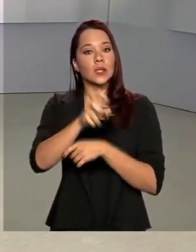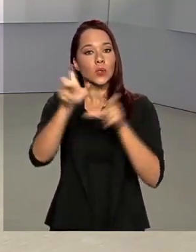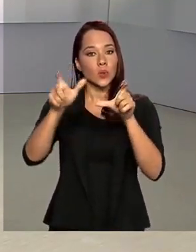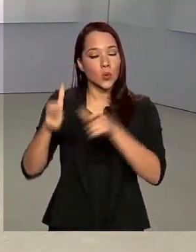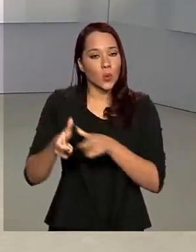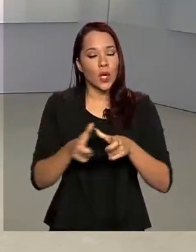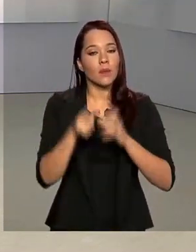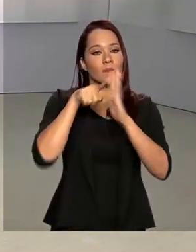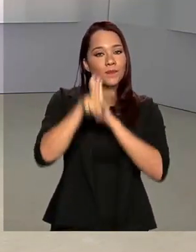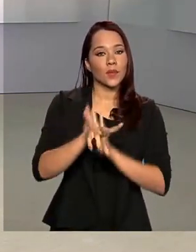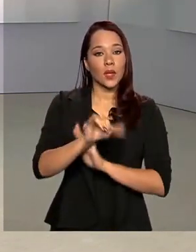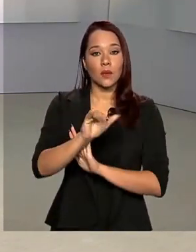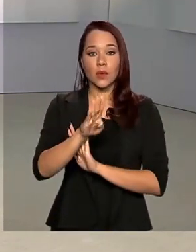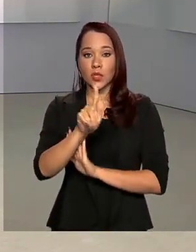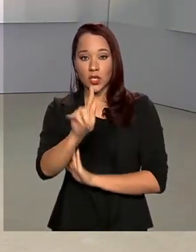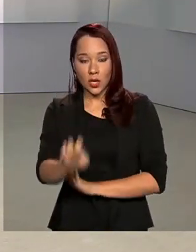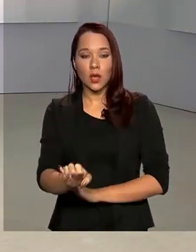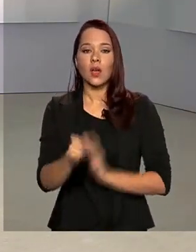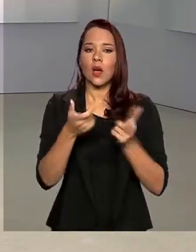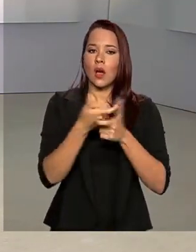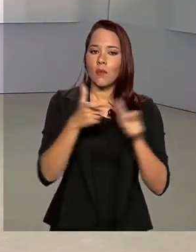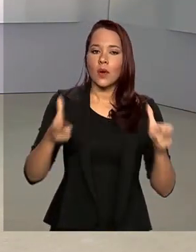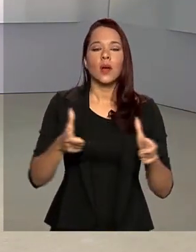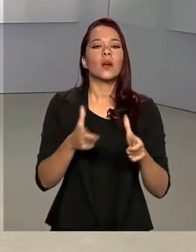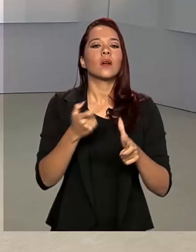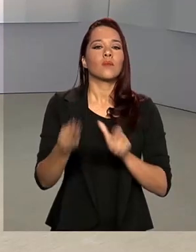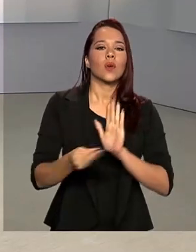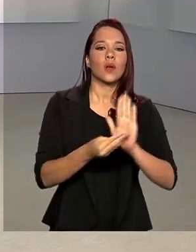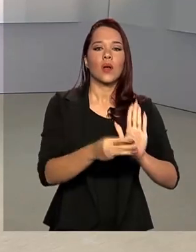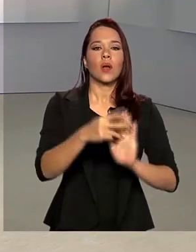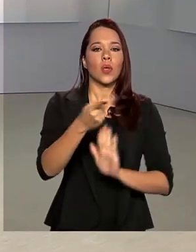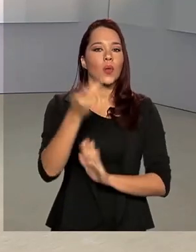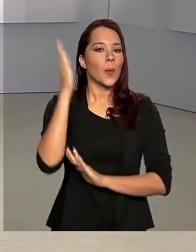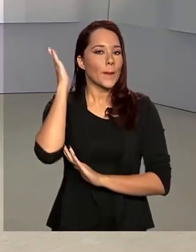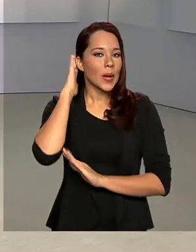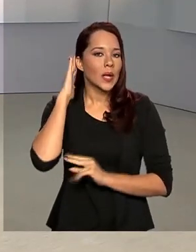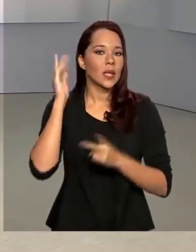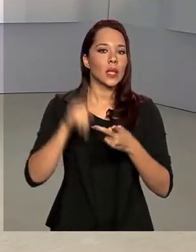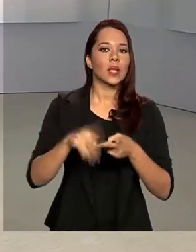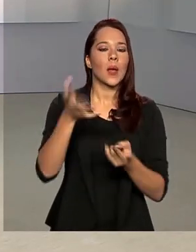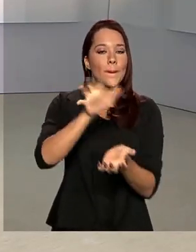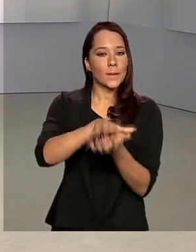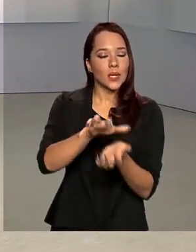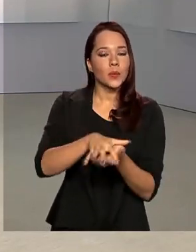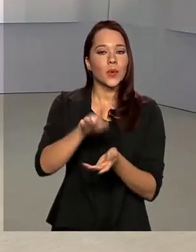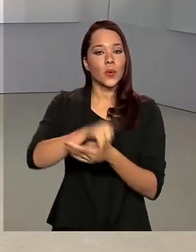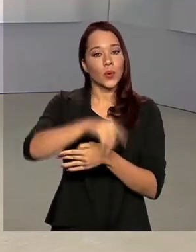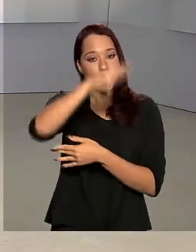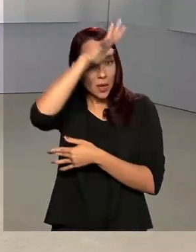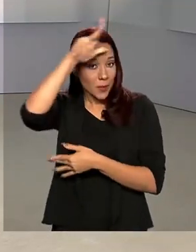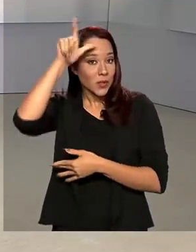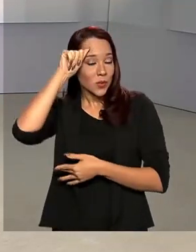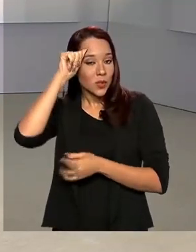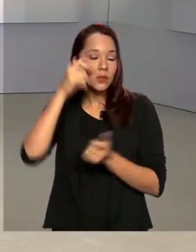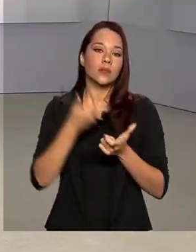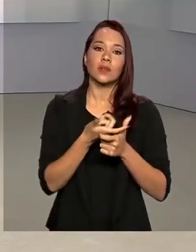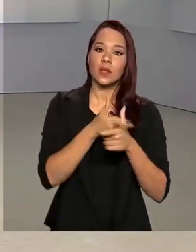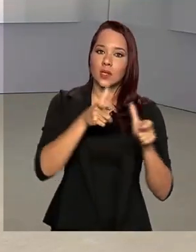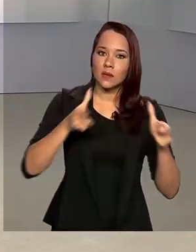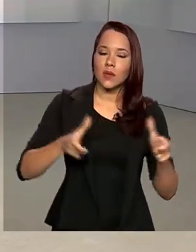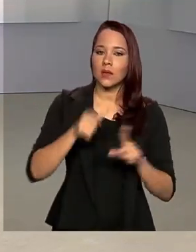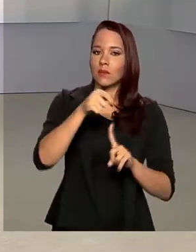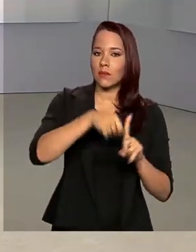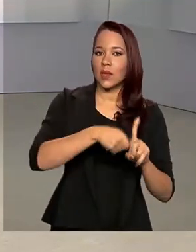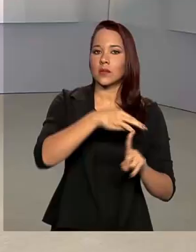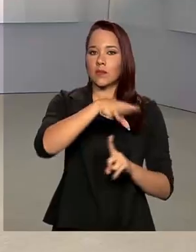IBGE. Os maiores avanços foram registrados no Paraná, Pernambuco e no Amazonas. O crescimento do setor em